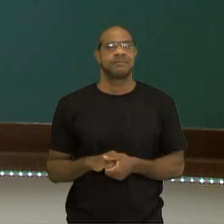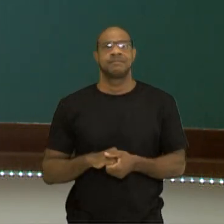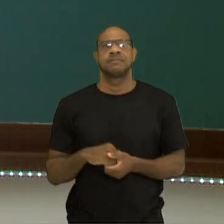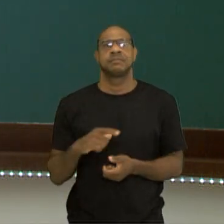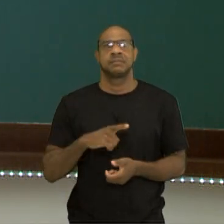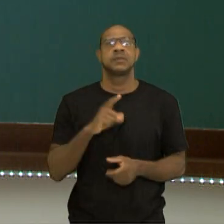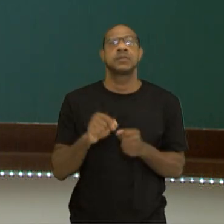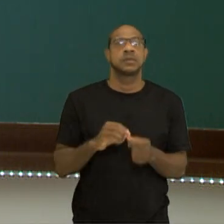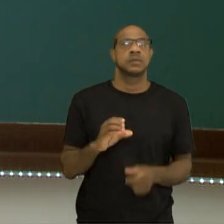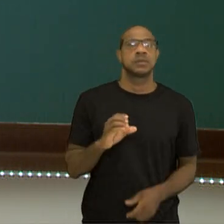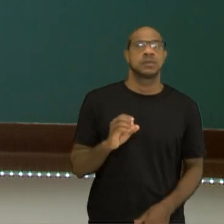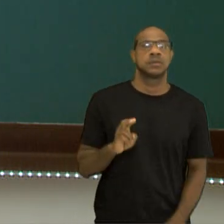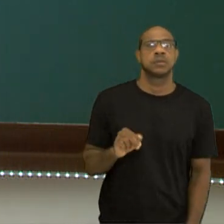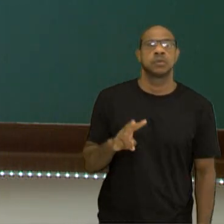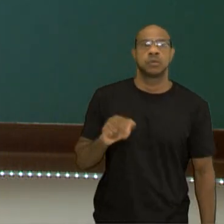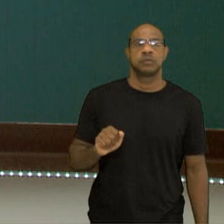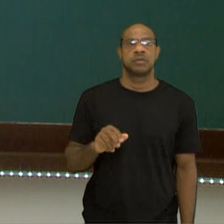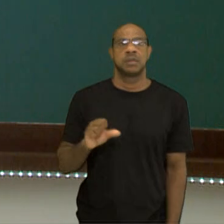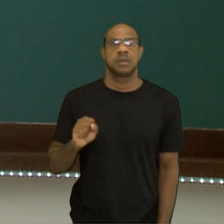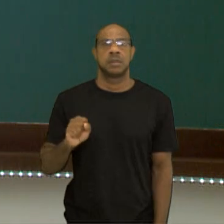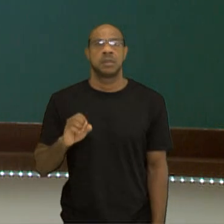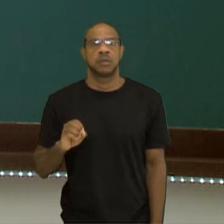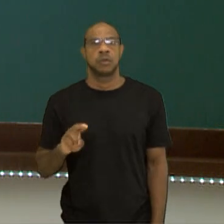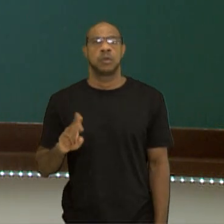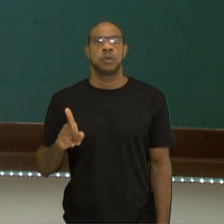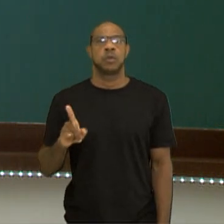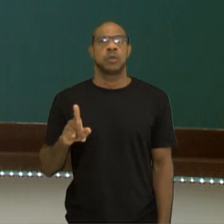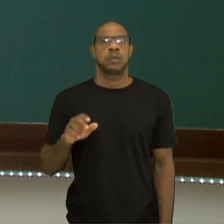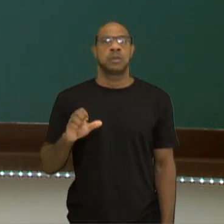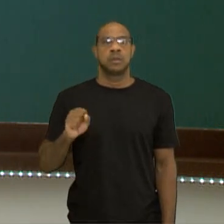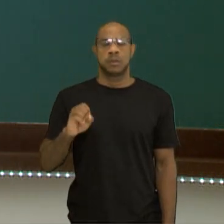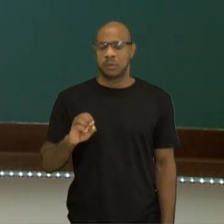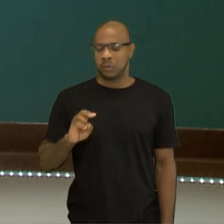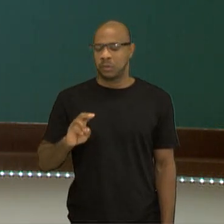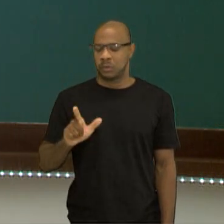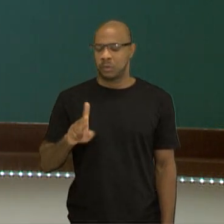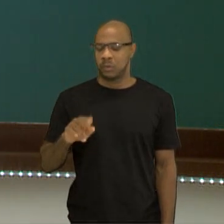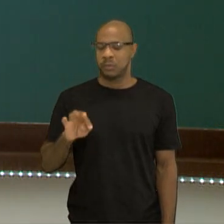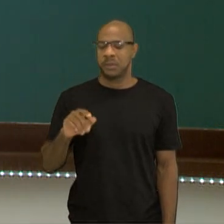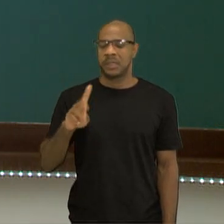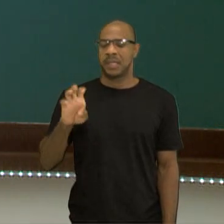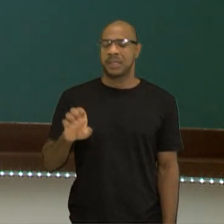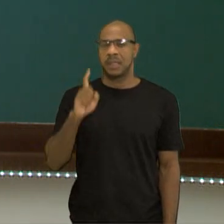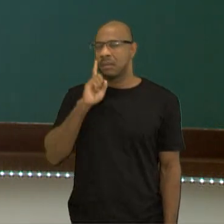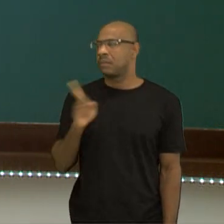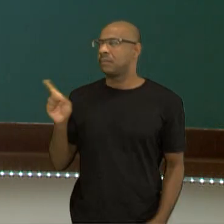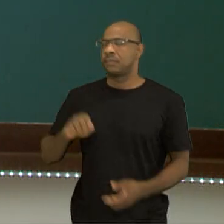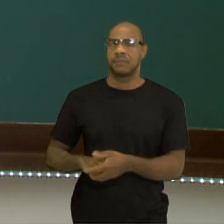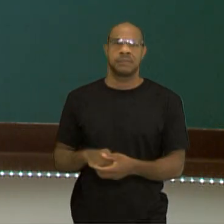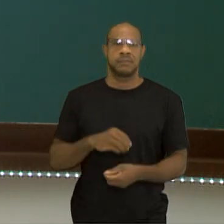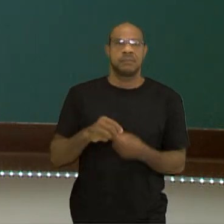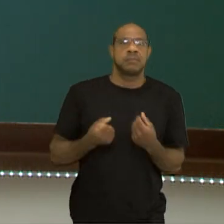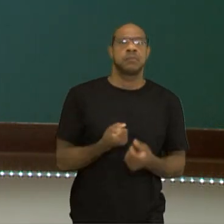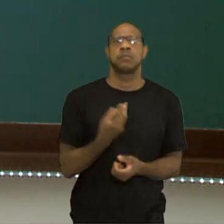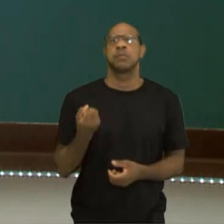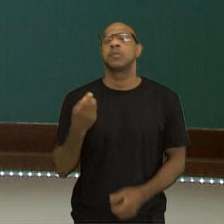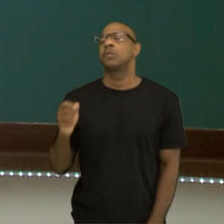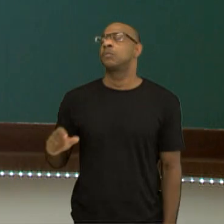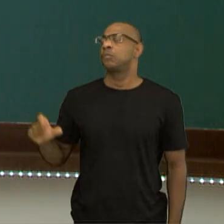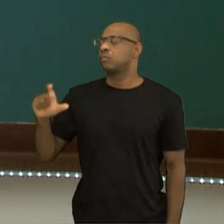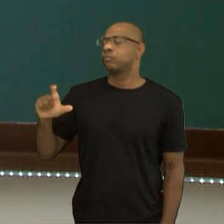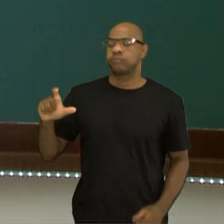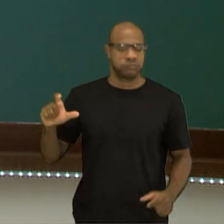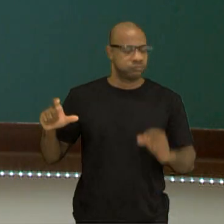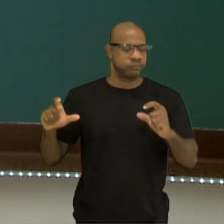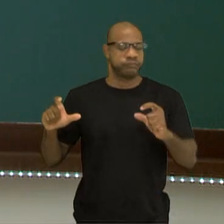curva de solubilidade, que relaciona a variação do coeficiente de solubilidade do soluto em dada quantidade de solvente com